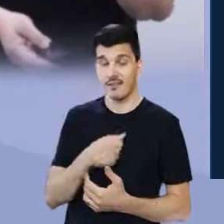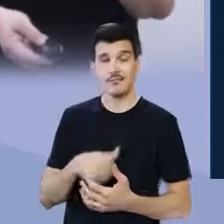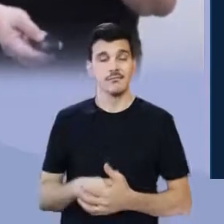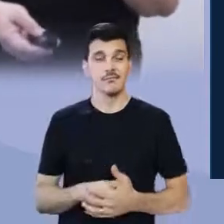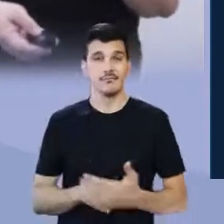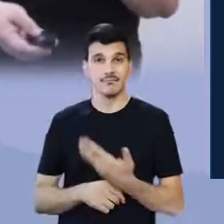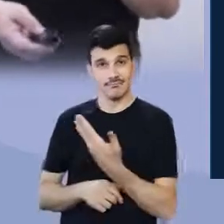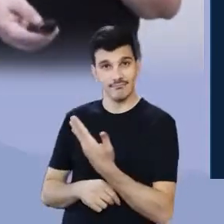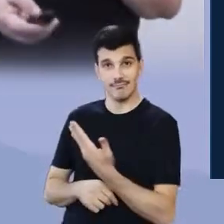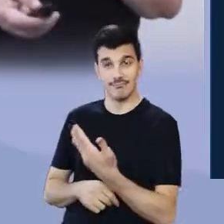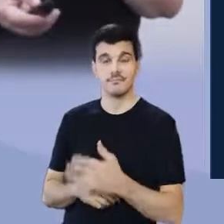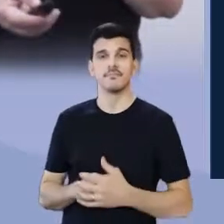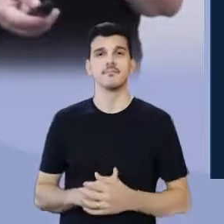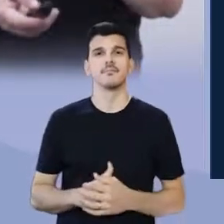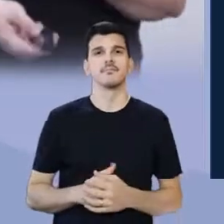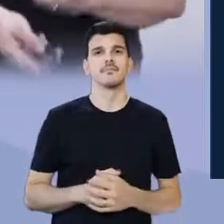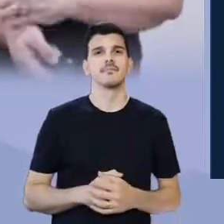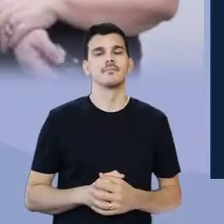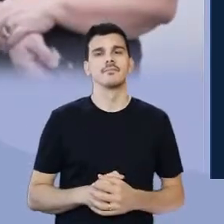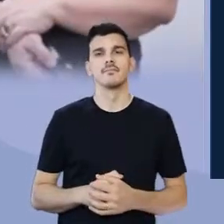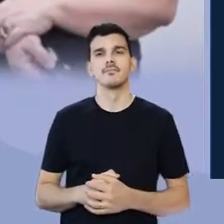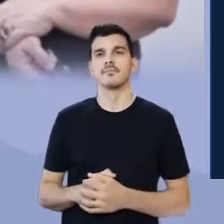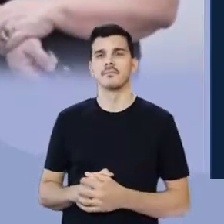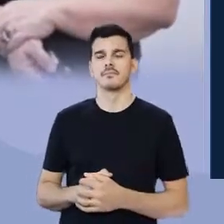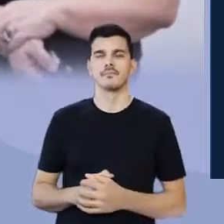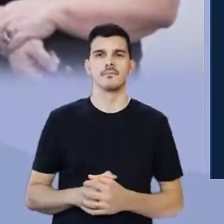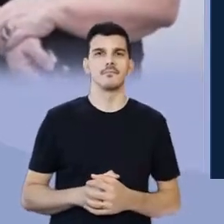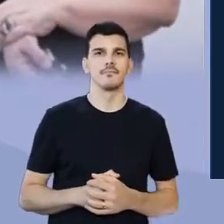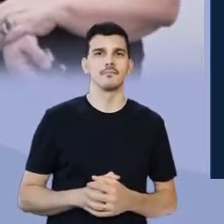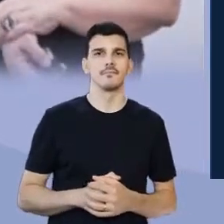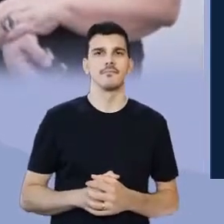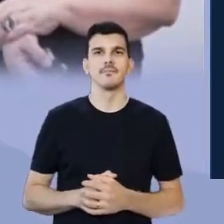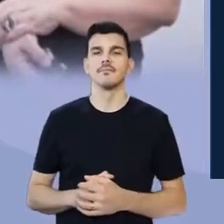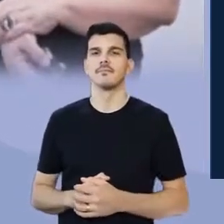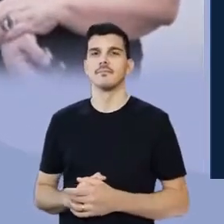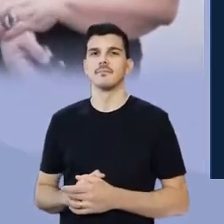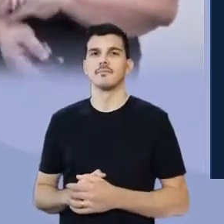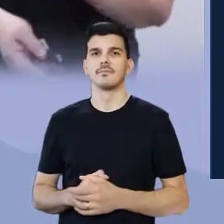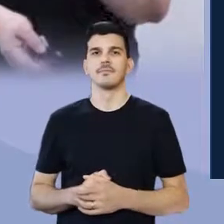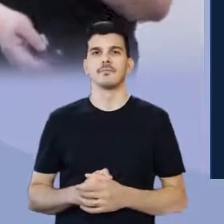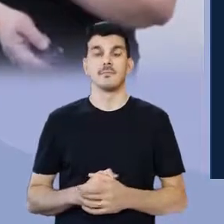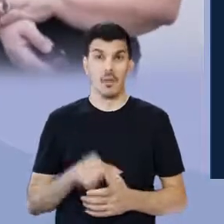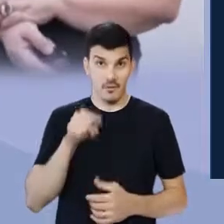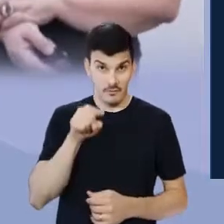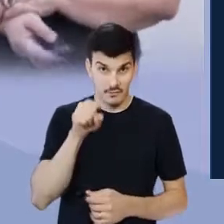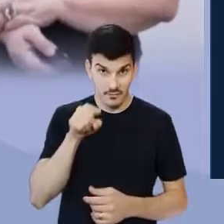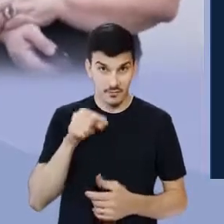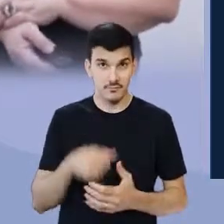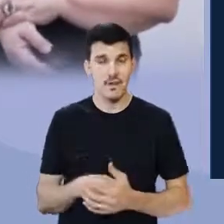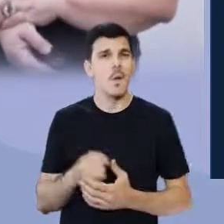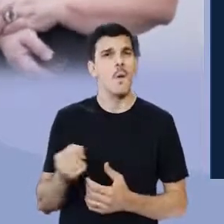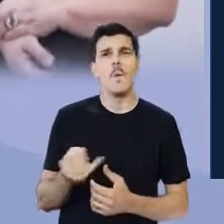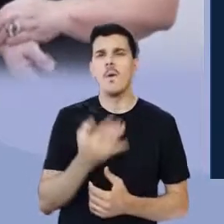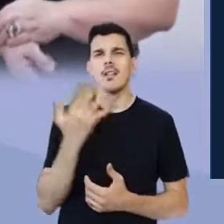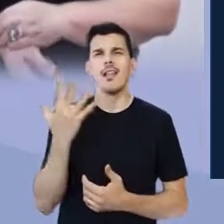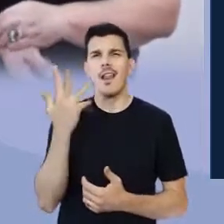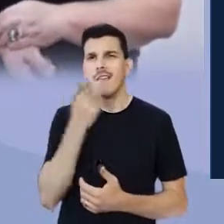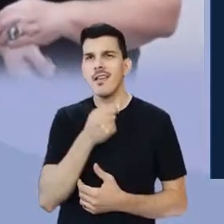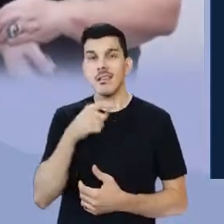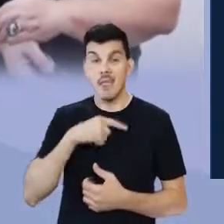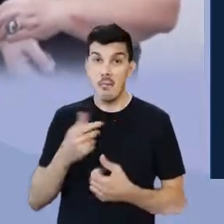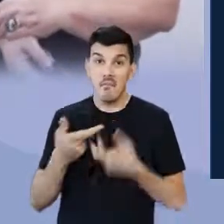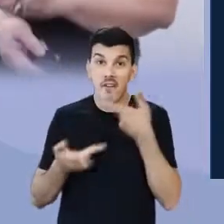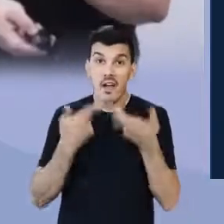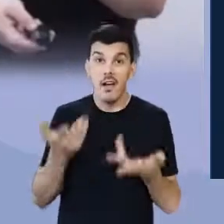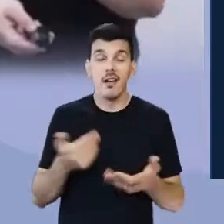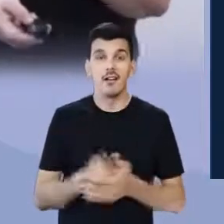Fui me confessar ao mar. O que ele disse? Nada. E você? Quanta coisa linda você tem